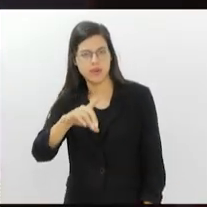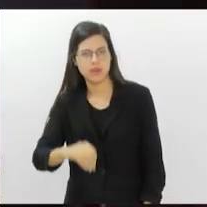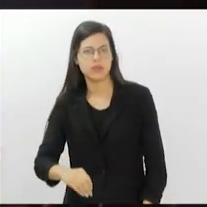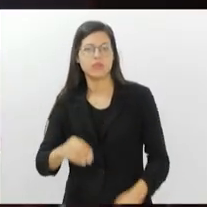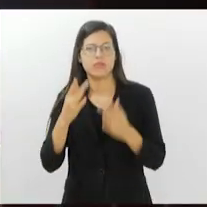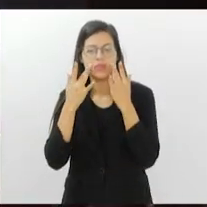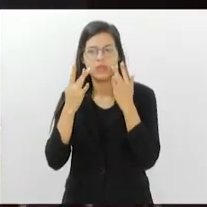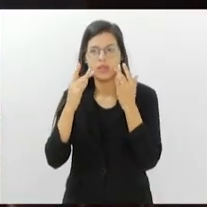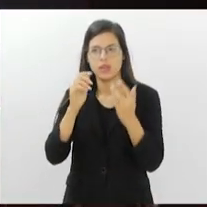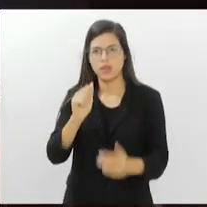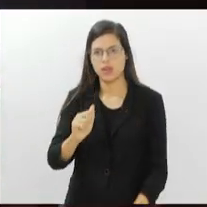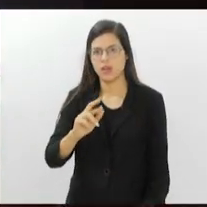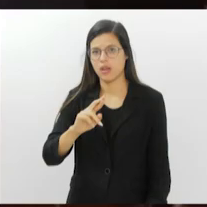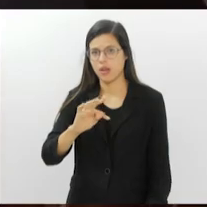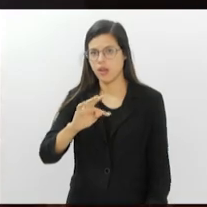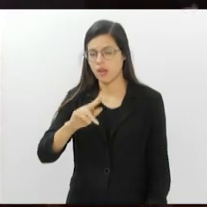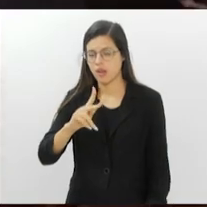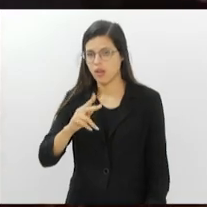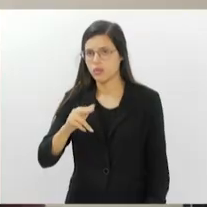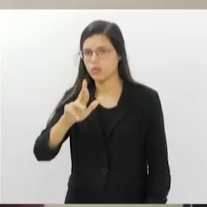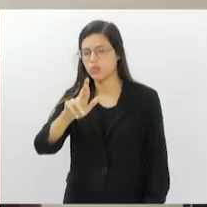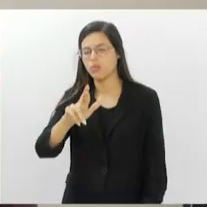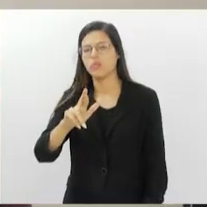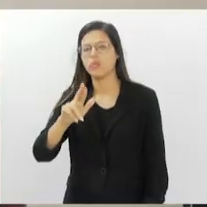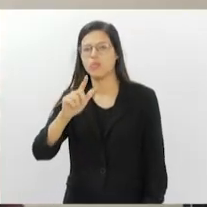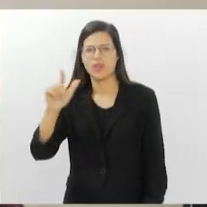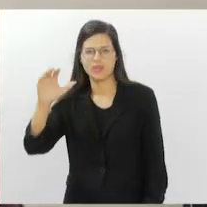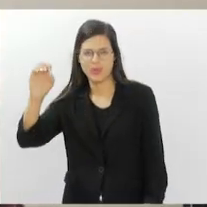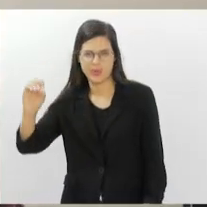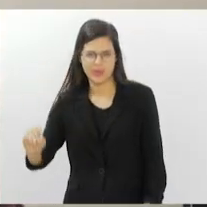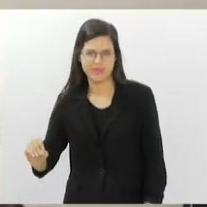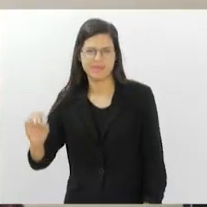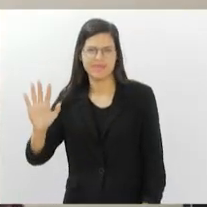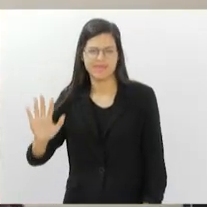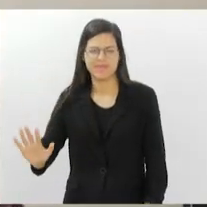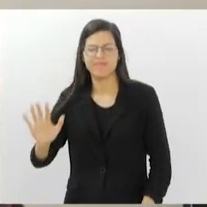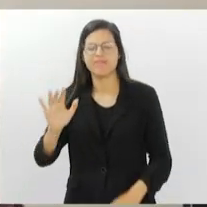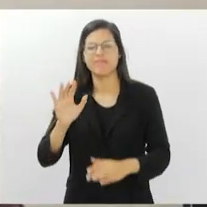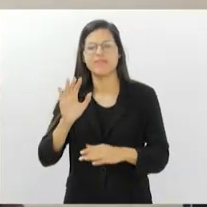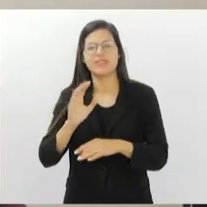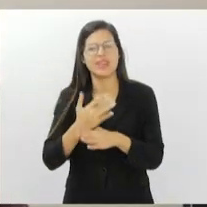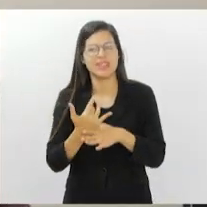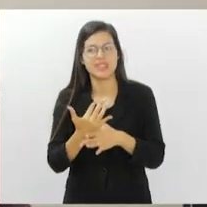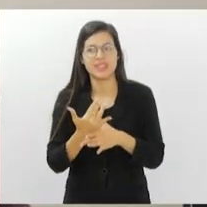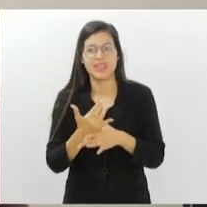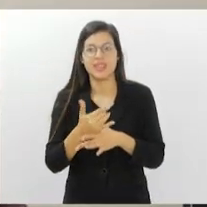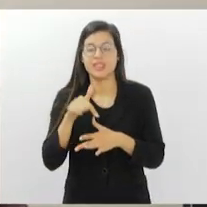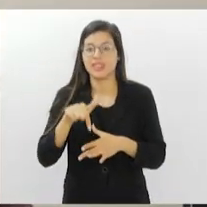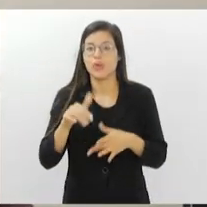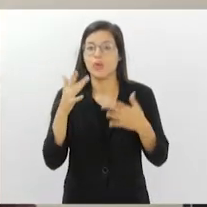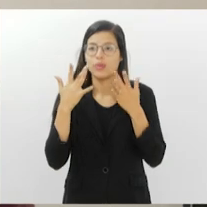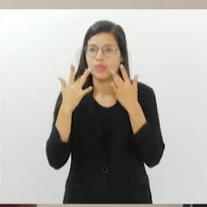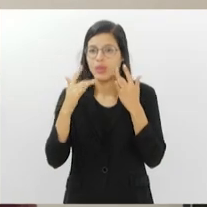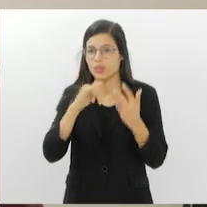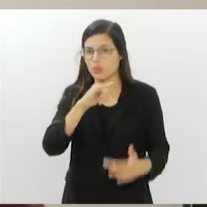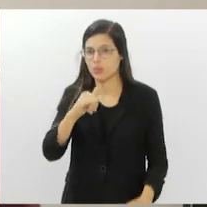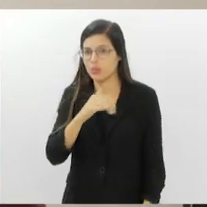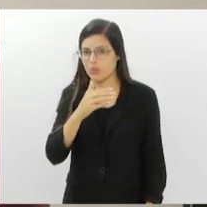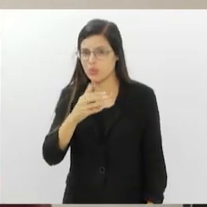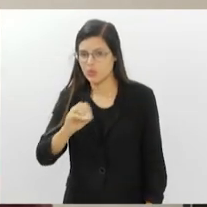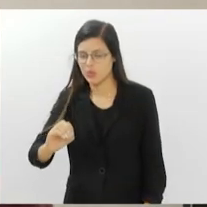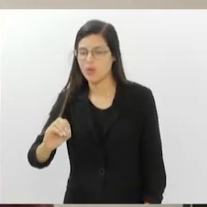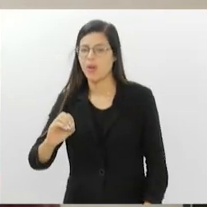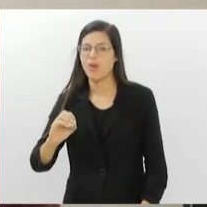Artur Azevedo, em Campo Grande, na Zona Oeste da cidade. Segundo o presidente da FUNARJCAST, o Teatro João Caetano já tem data de